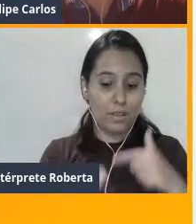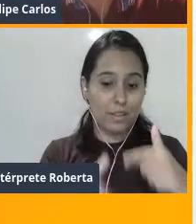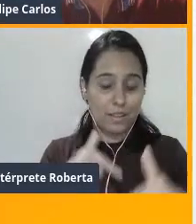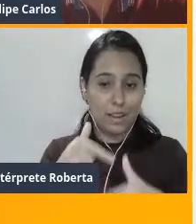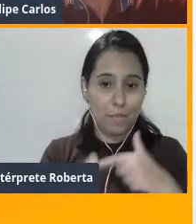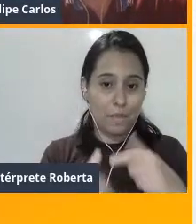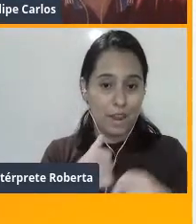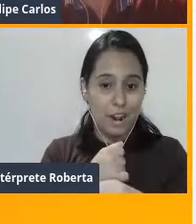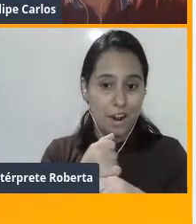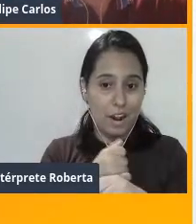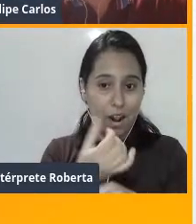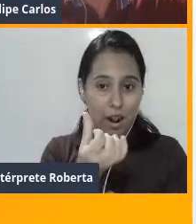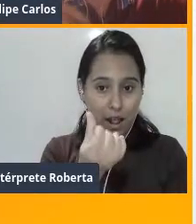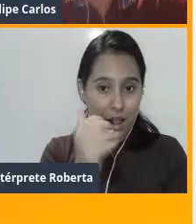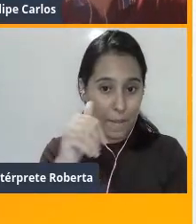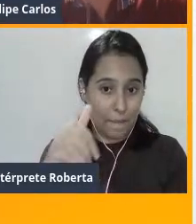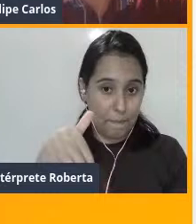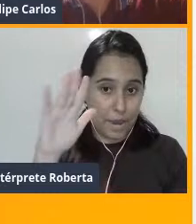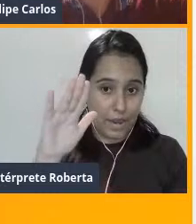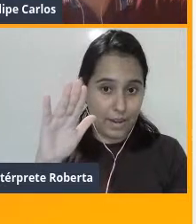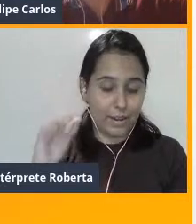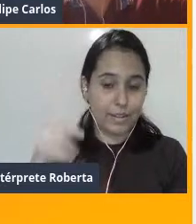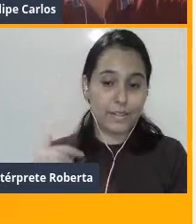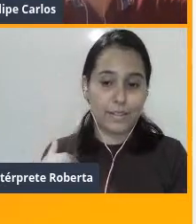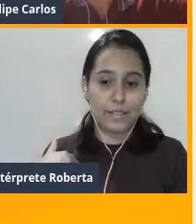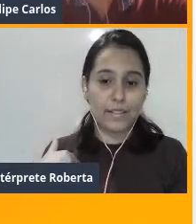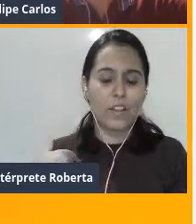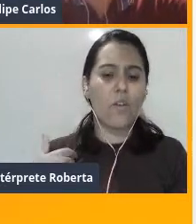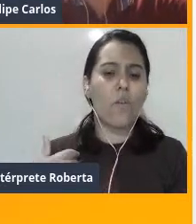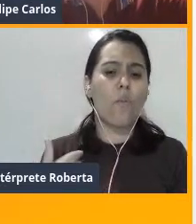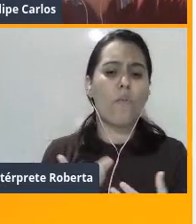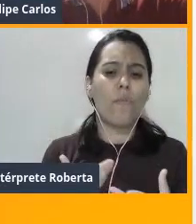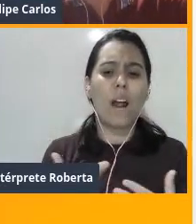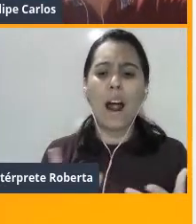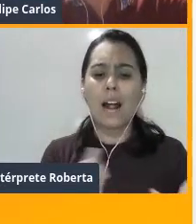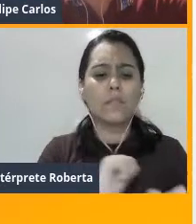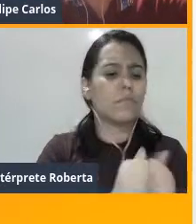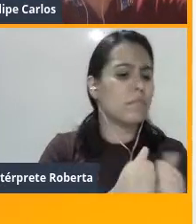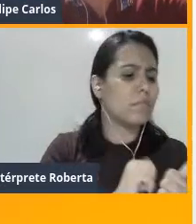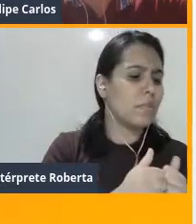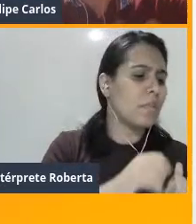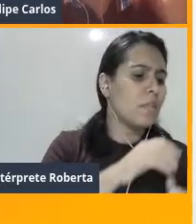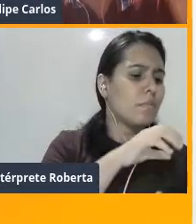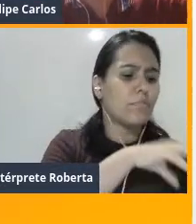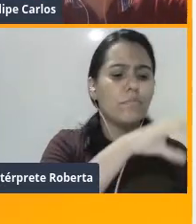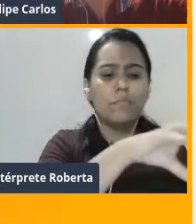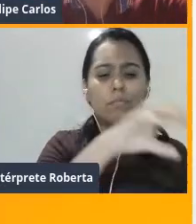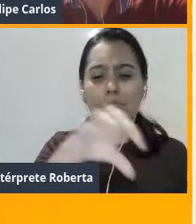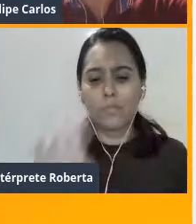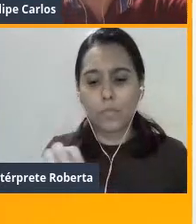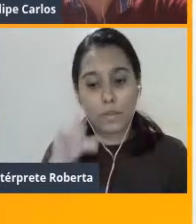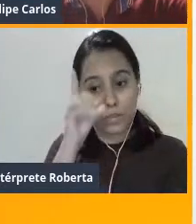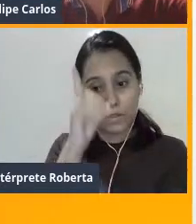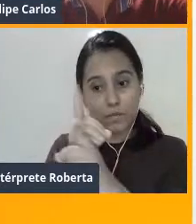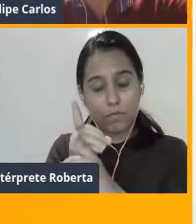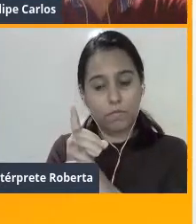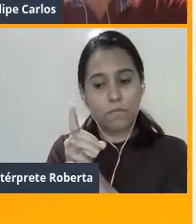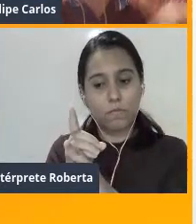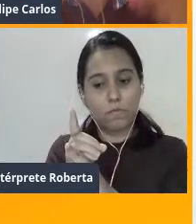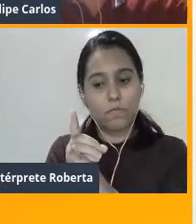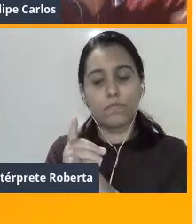anos, certo? Então, eu já rodei por vários esportes e esse é o esporte que eu me identifiquei e fiquei até então.